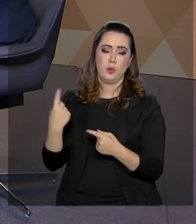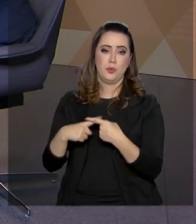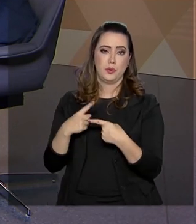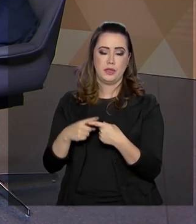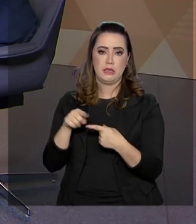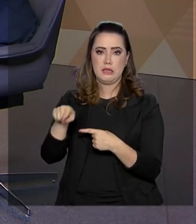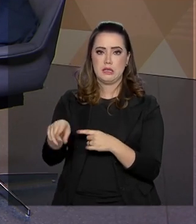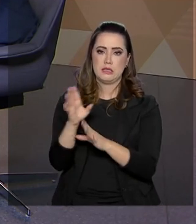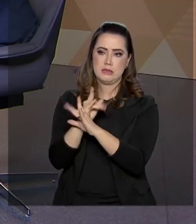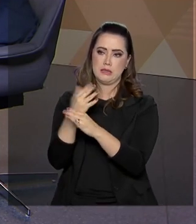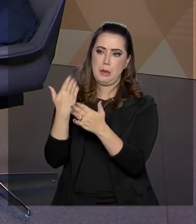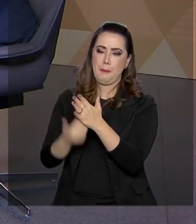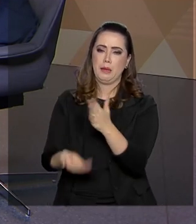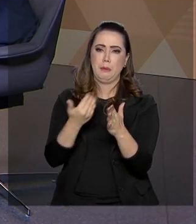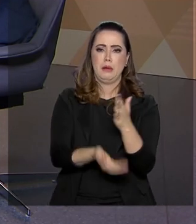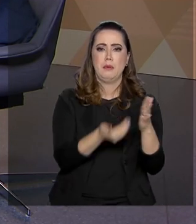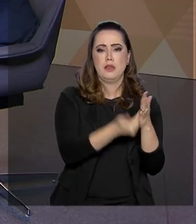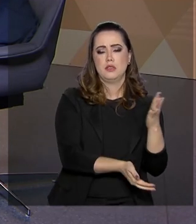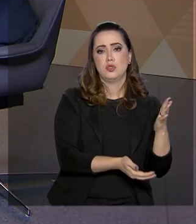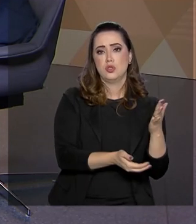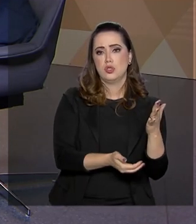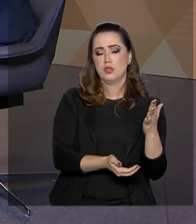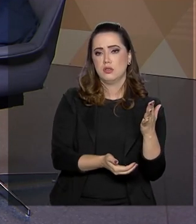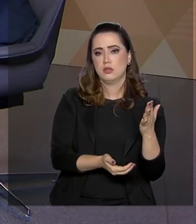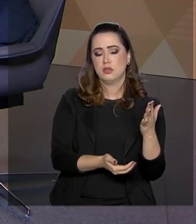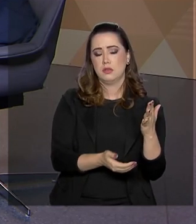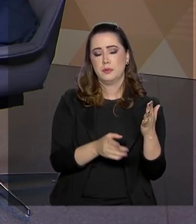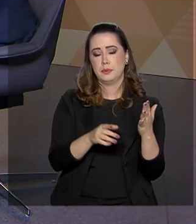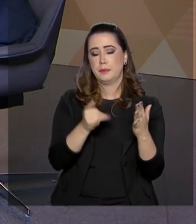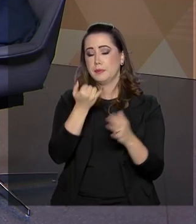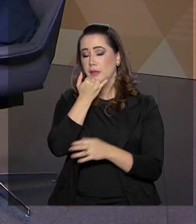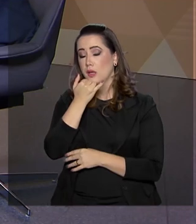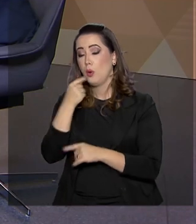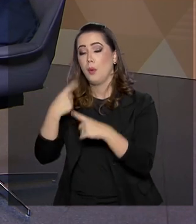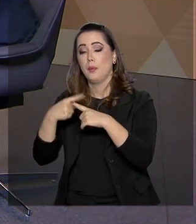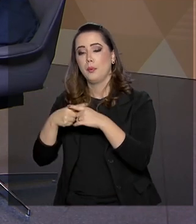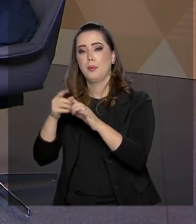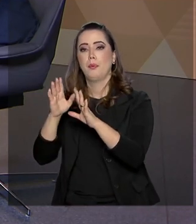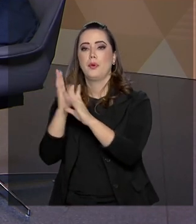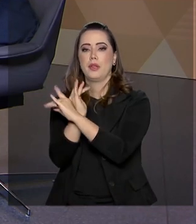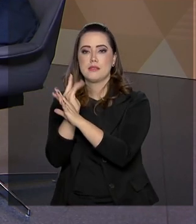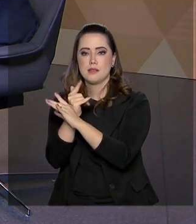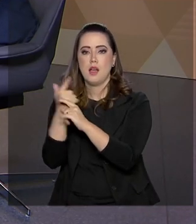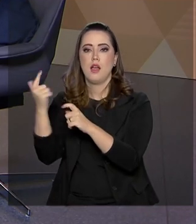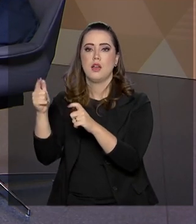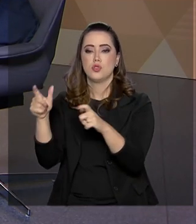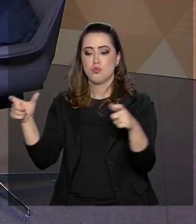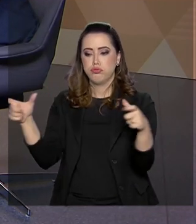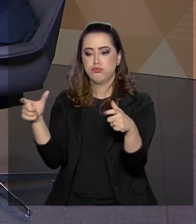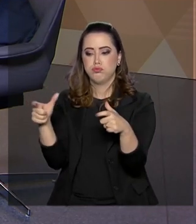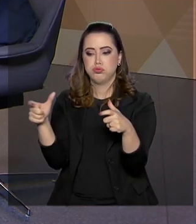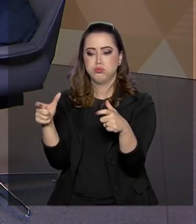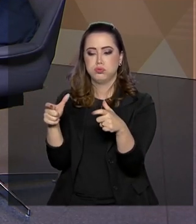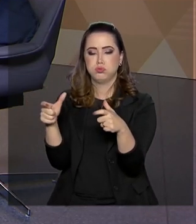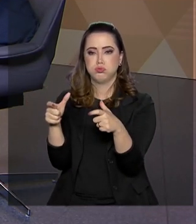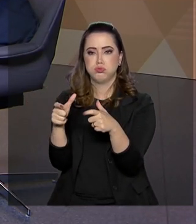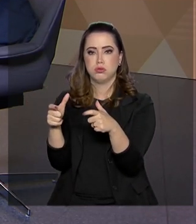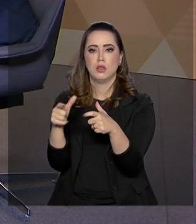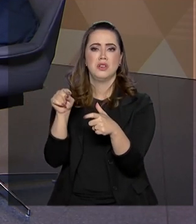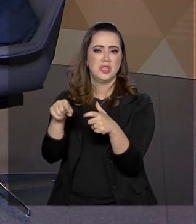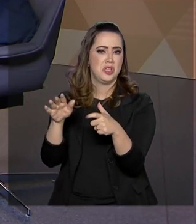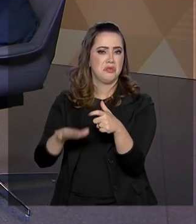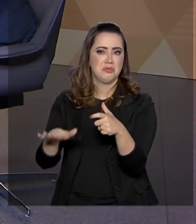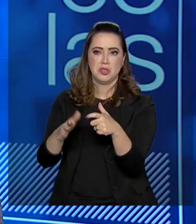cidades estão perdendo quantidade de habitantes, a quantificação de responsabilidade do